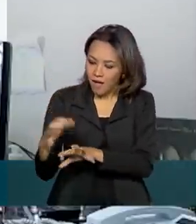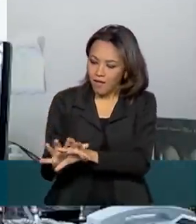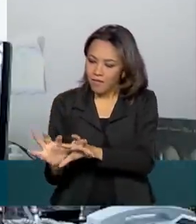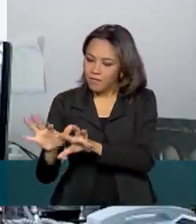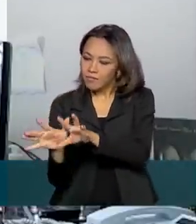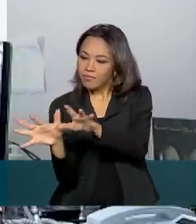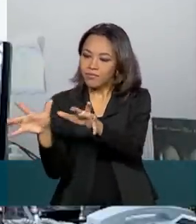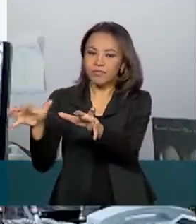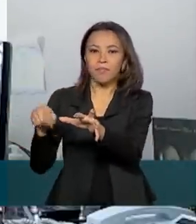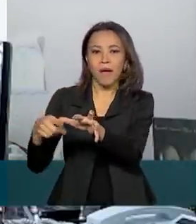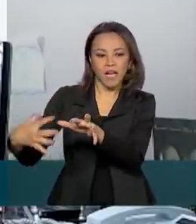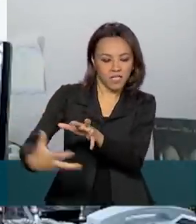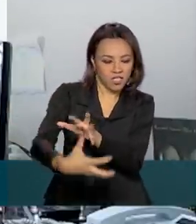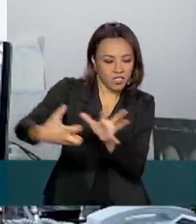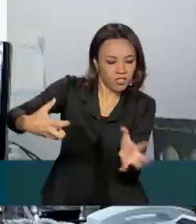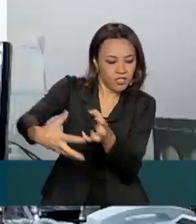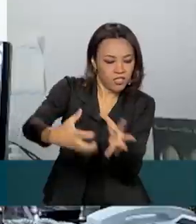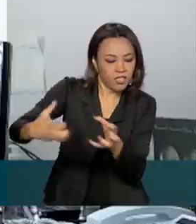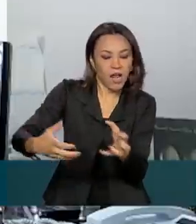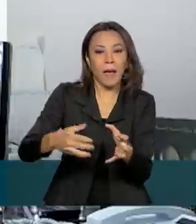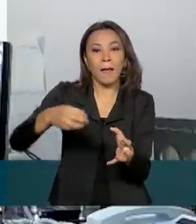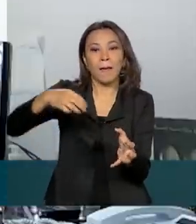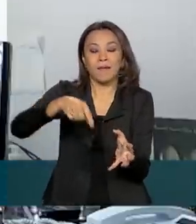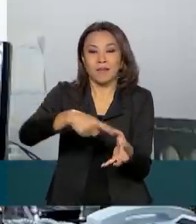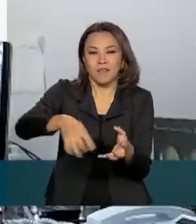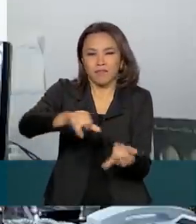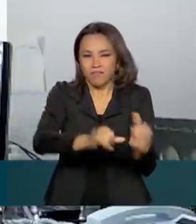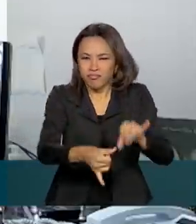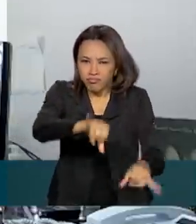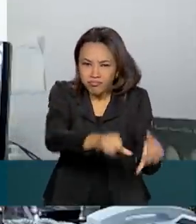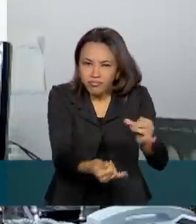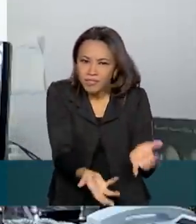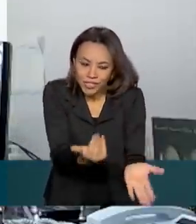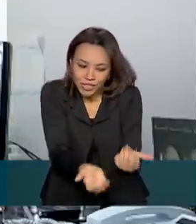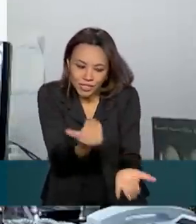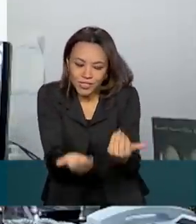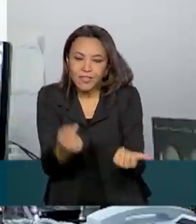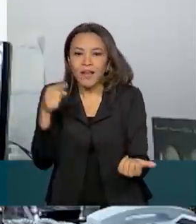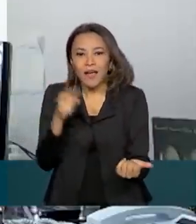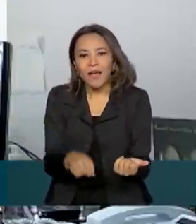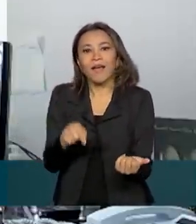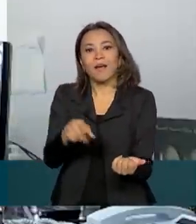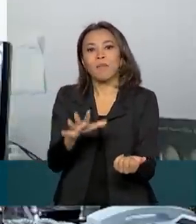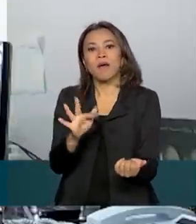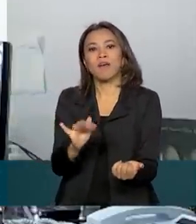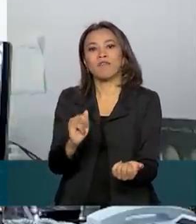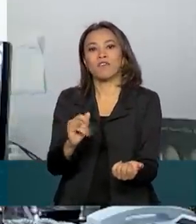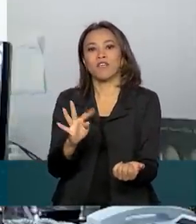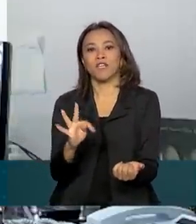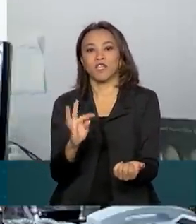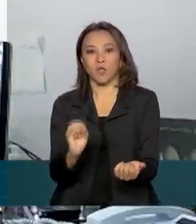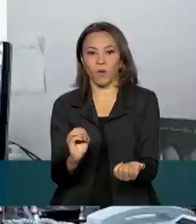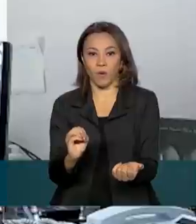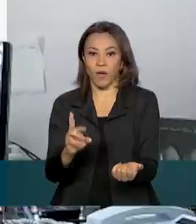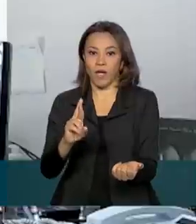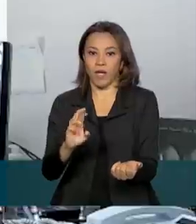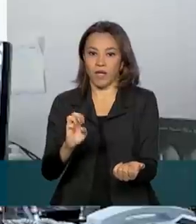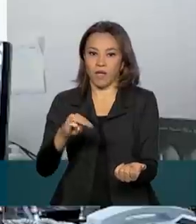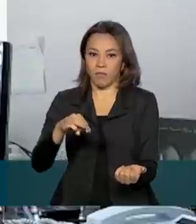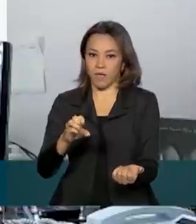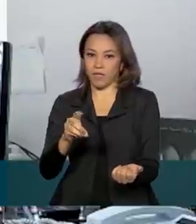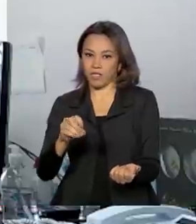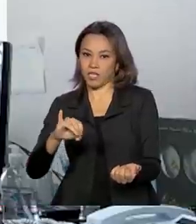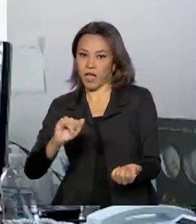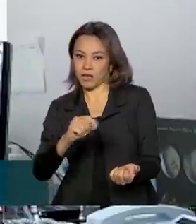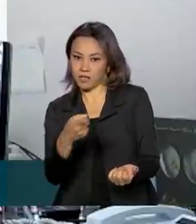tóxicos, como metais pesados, do solo e da água. É a chamada fitorremediação. A fitorremediação é uma tecnologia